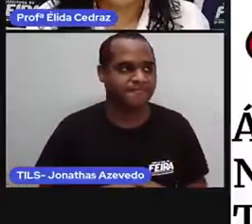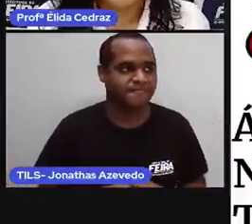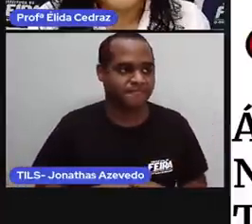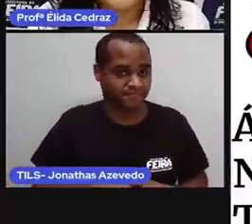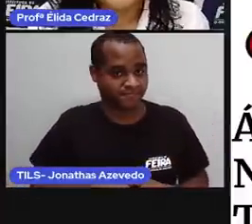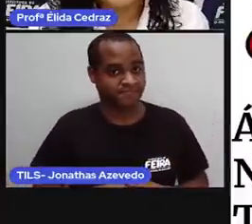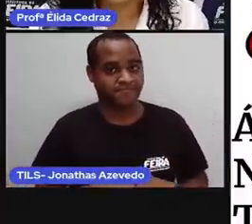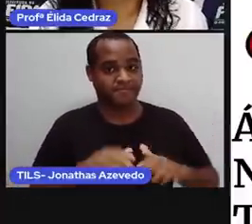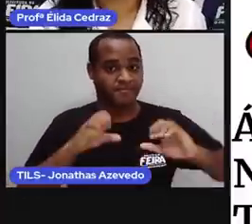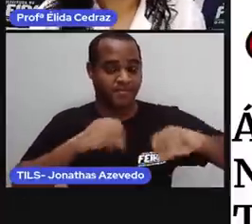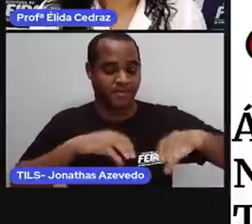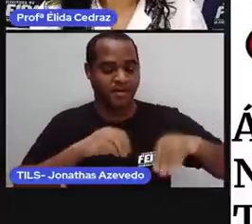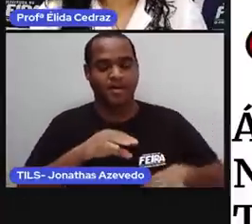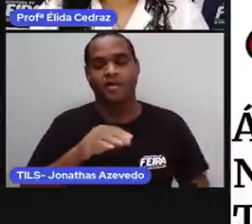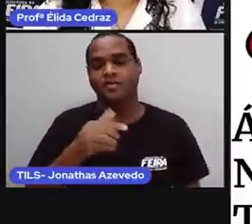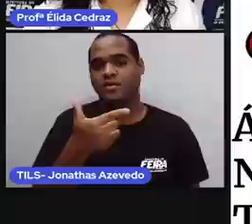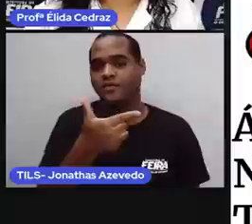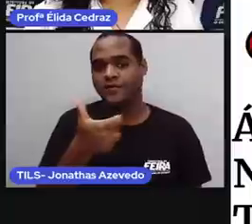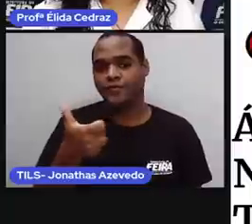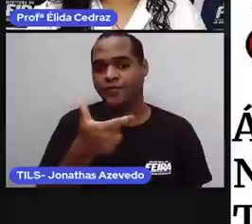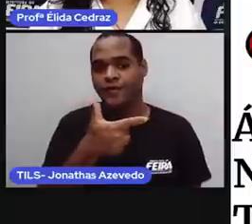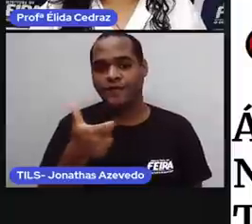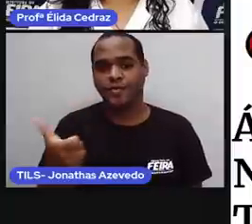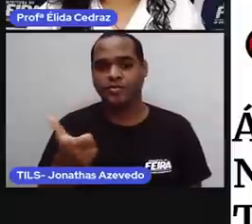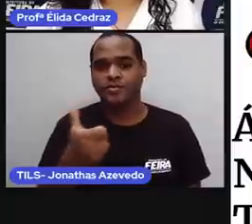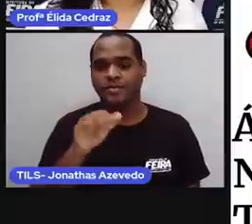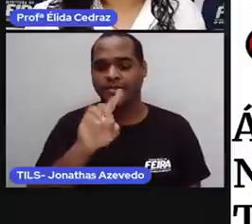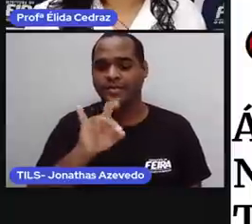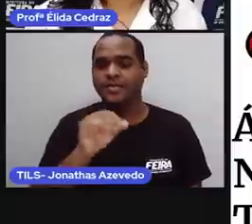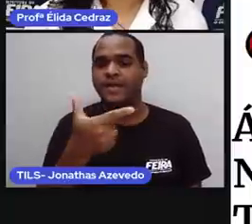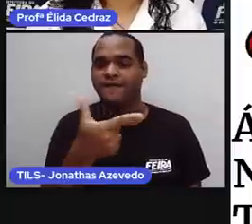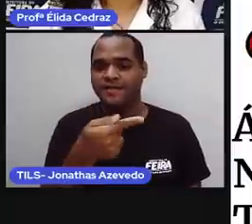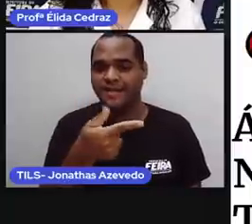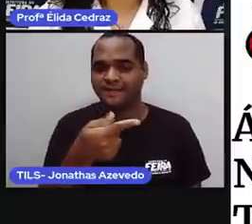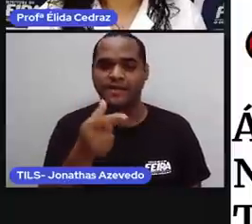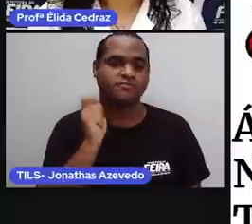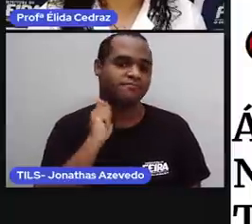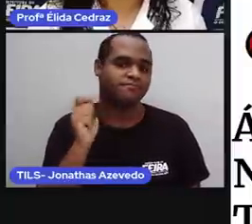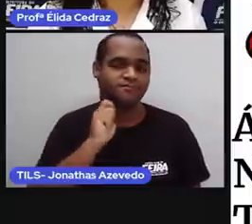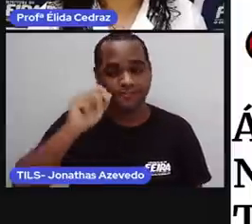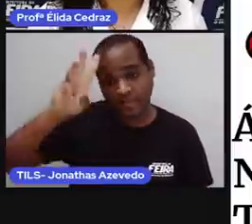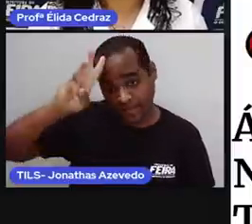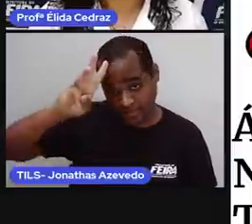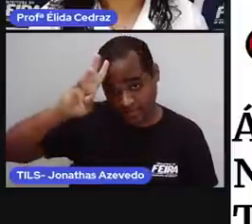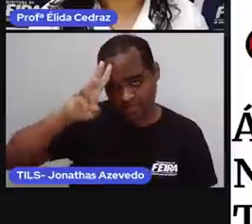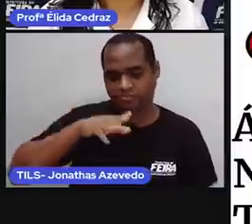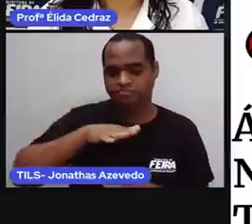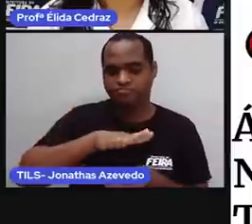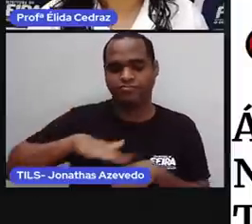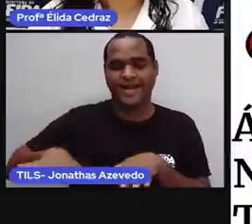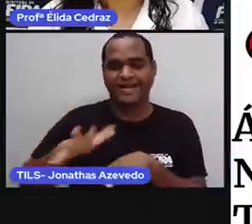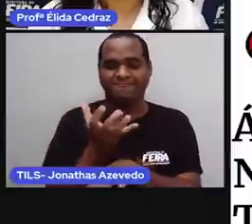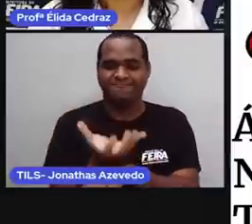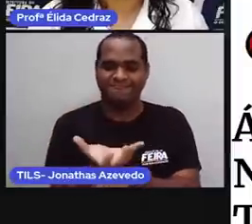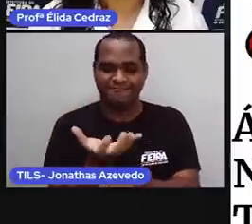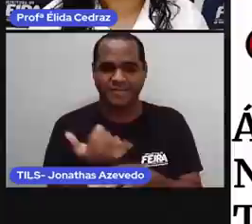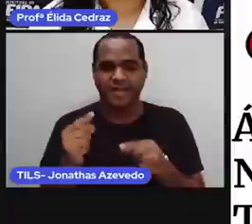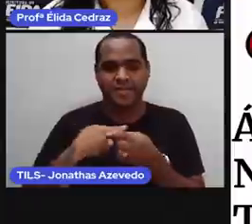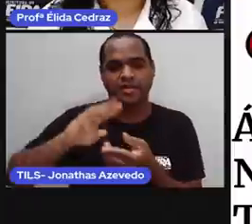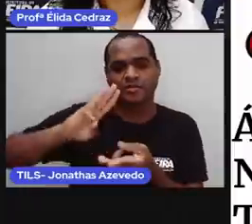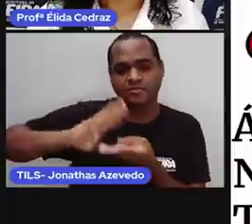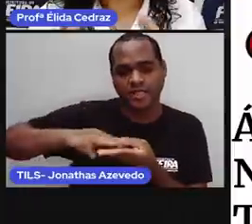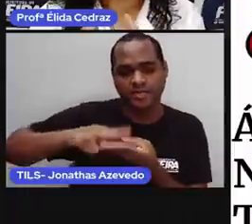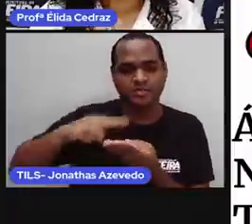Aula 21, dia 27 de abril, sexta-feira. E a área de hoje, Matemática e Ciências